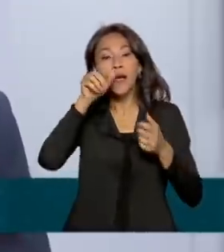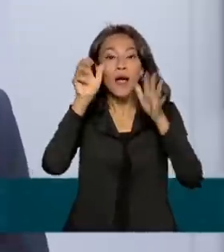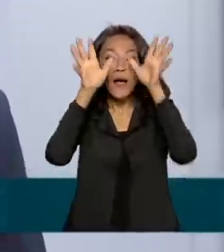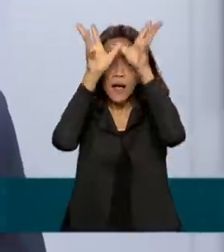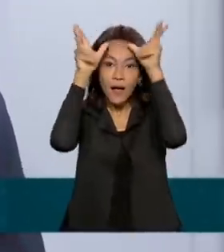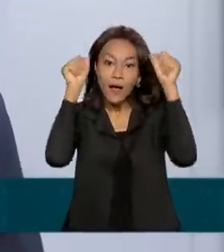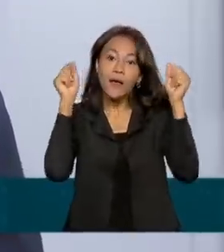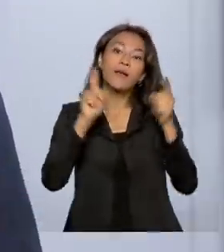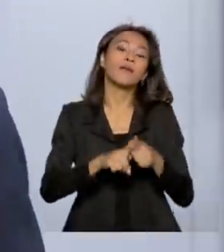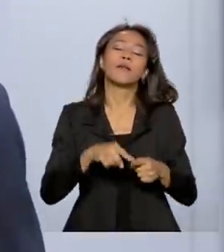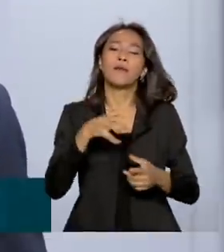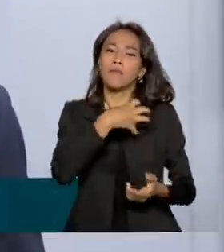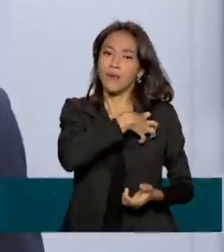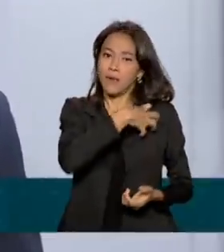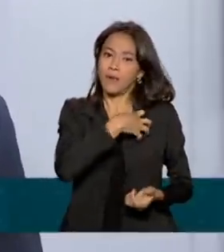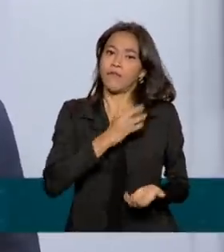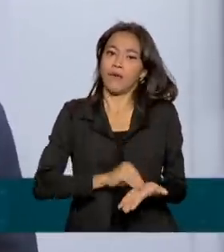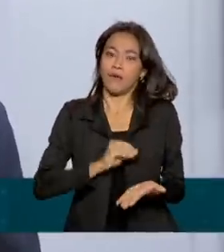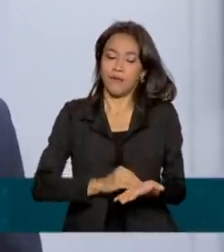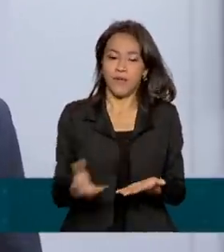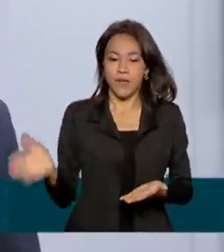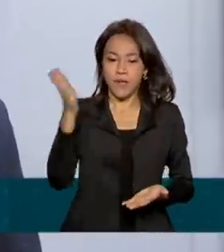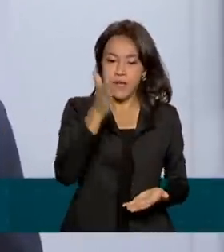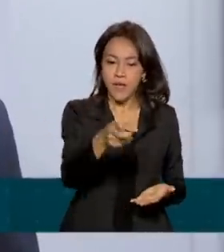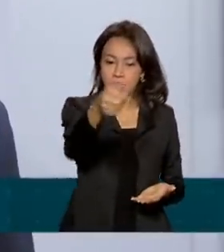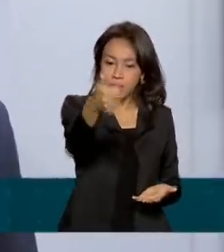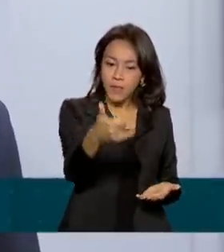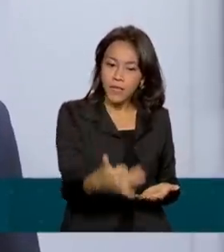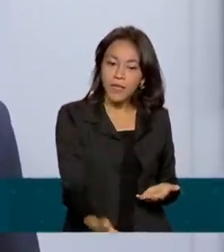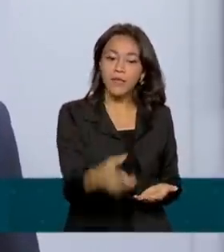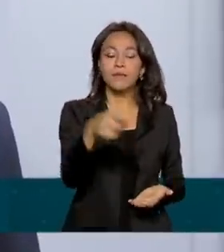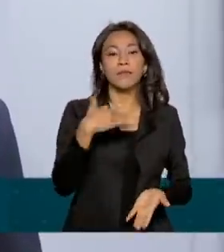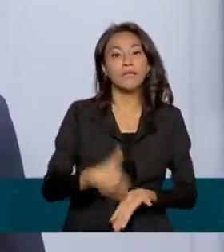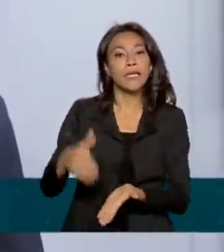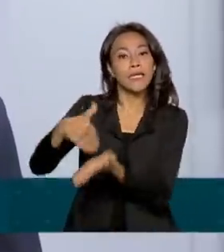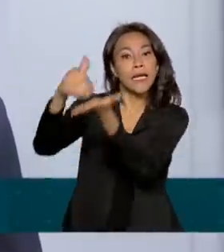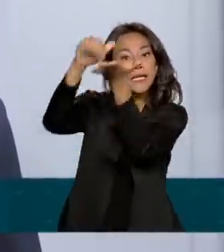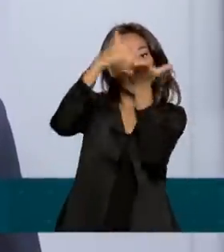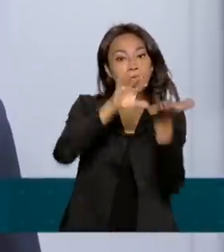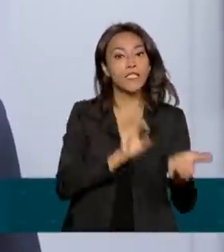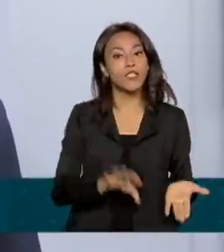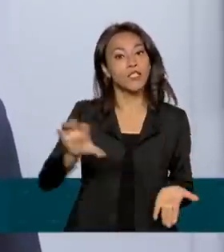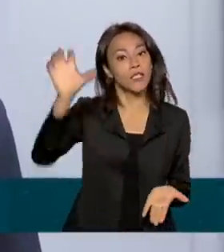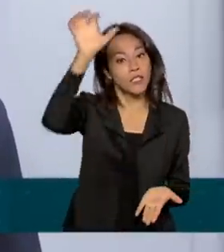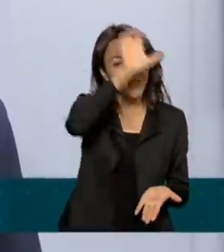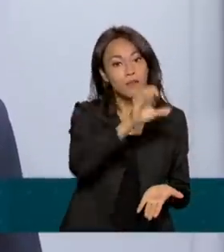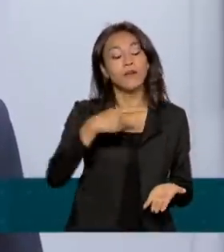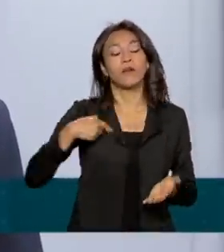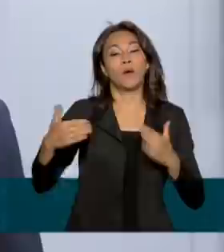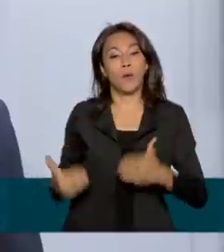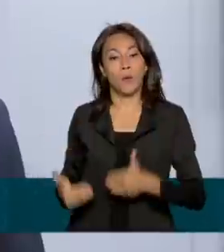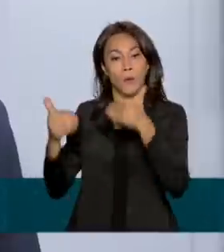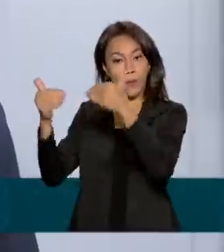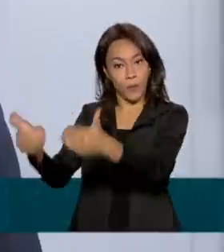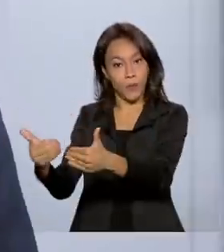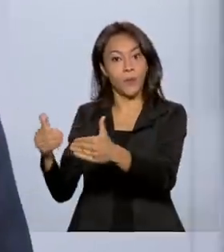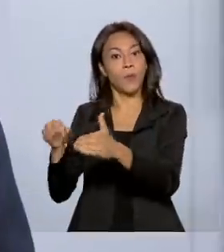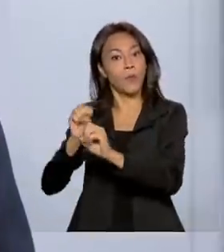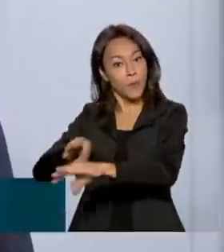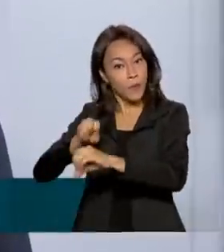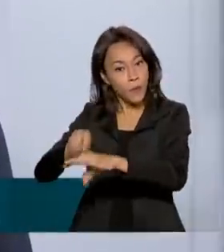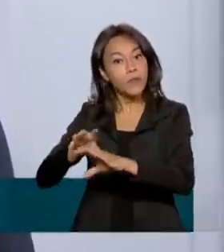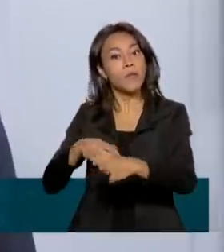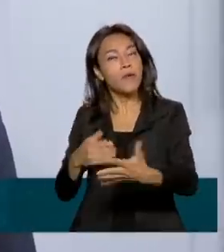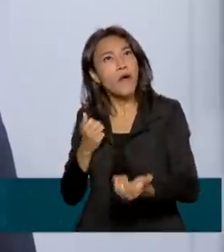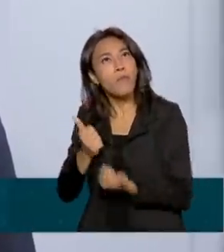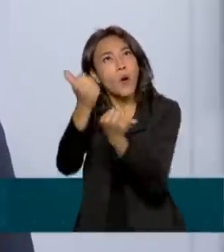preparação que precisa ser em conjunto com as redes de ensino, com as secretarias de educação. O MEC vem apoiando as secretarias na implementação do novo